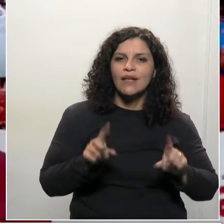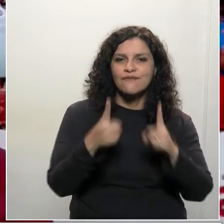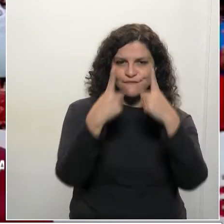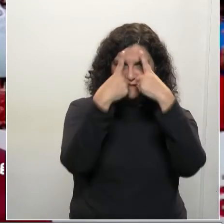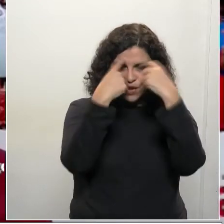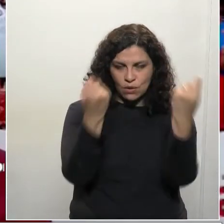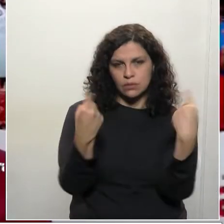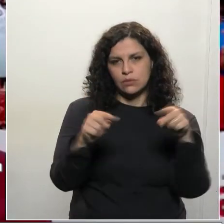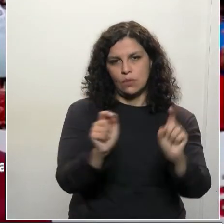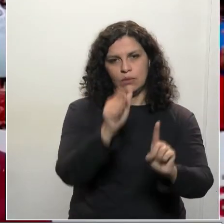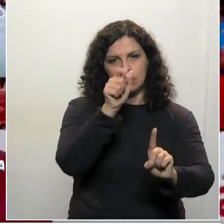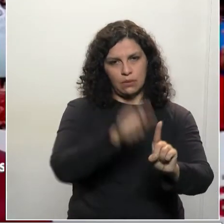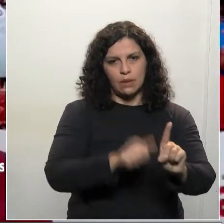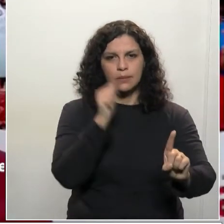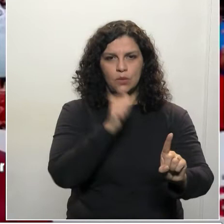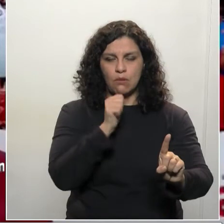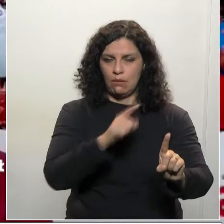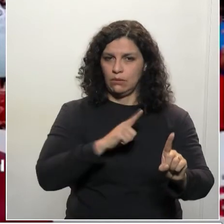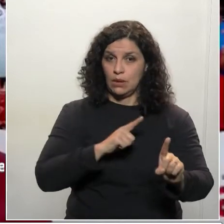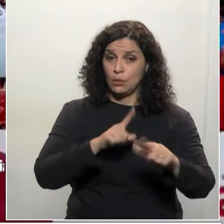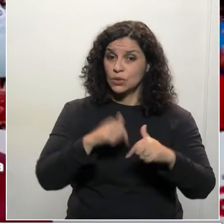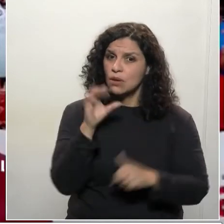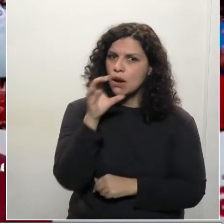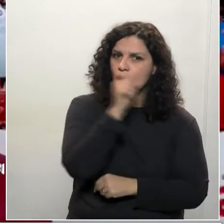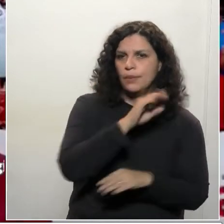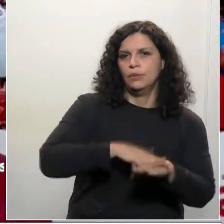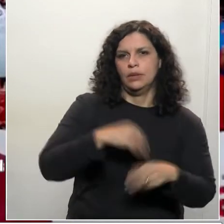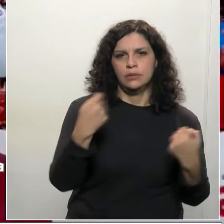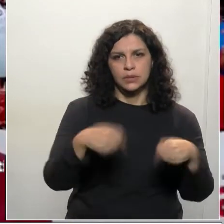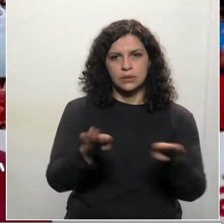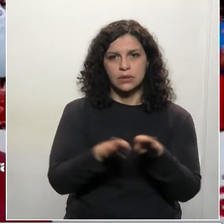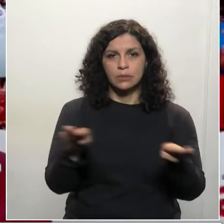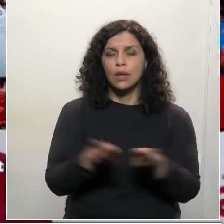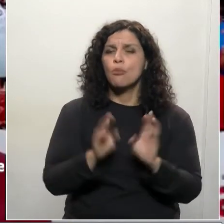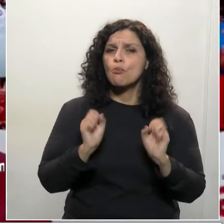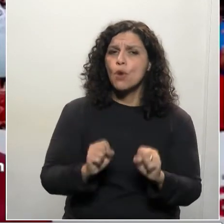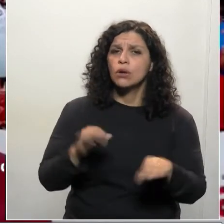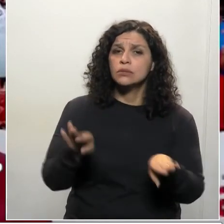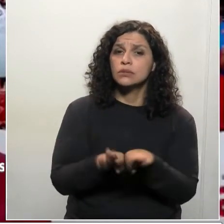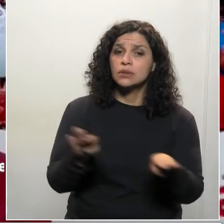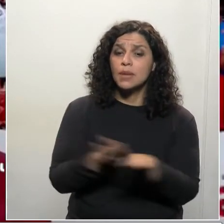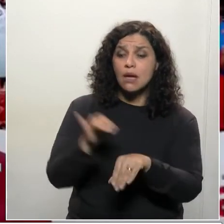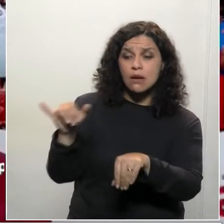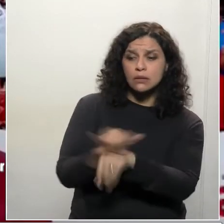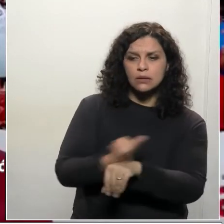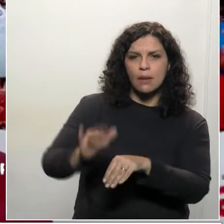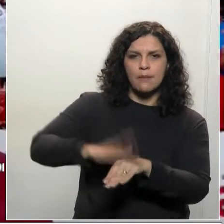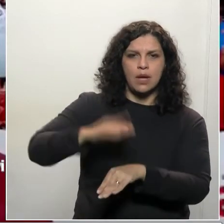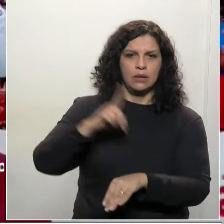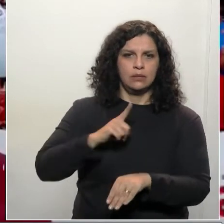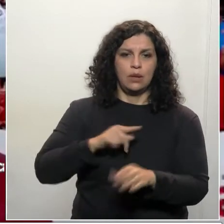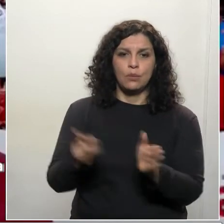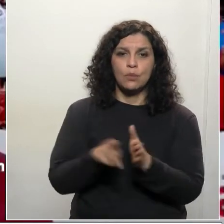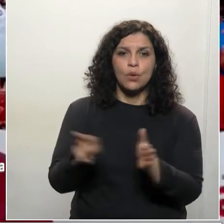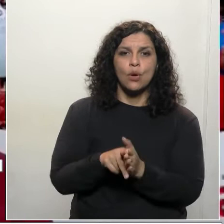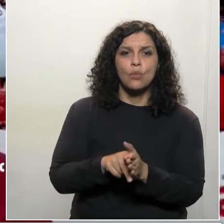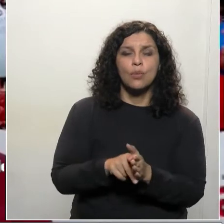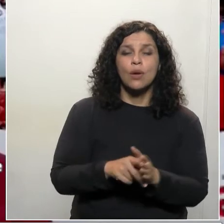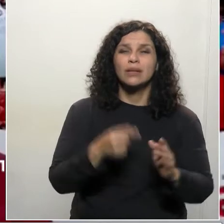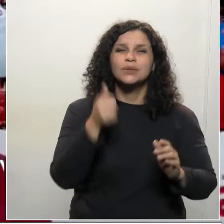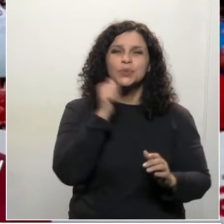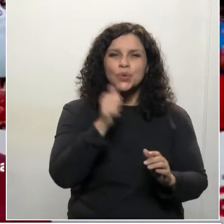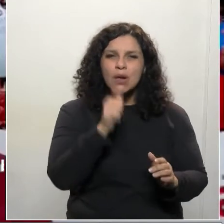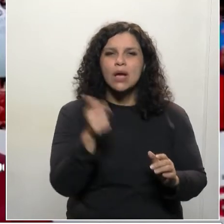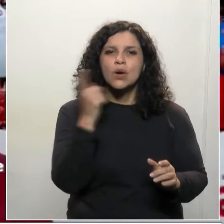contra a mulher. Então, nós precisamos ser mais ágeis no sentido de poder colocar uma ferramenta a mais nas mãos das mulheres